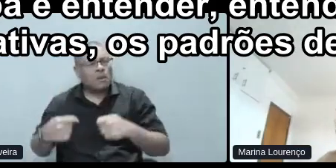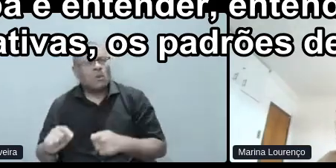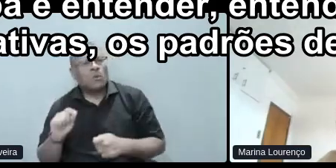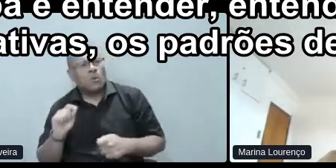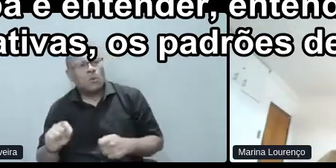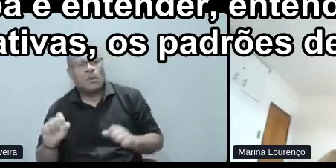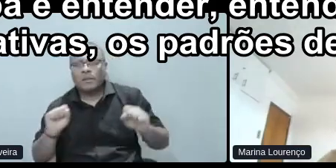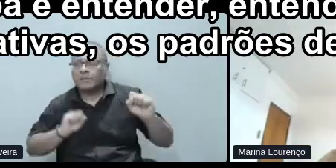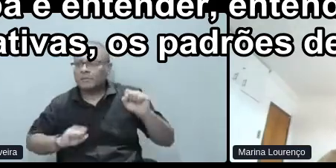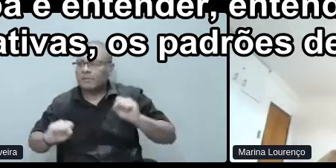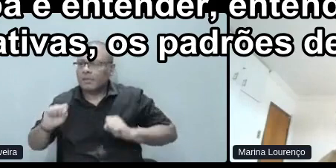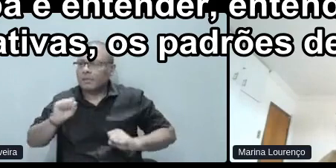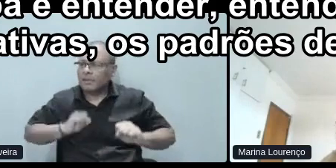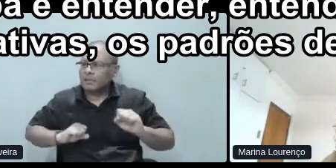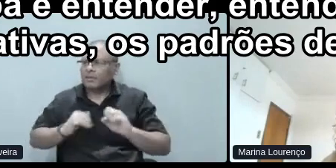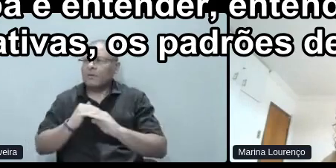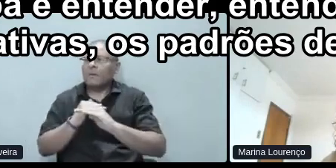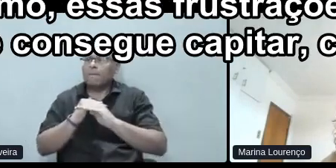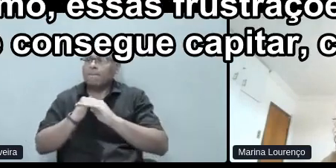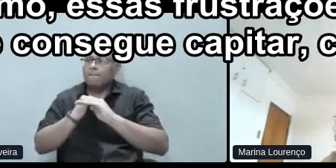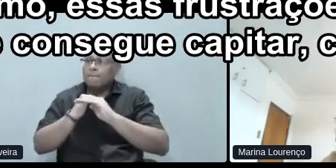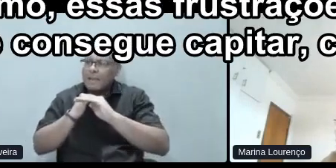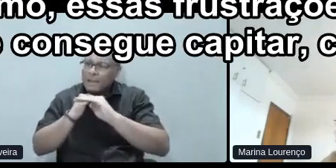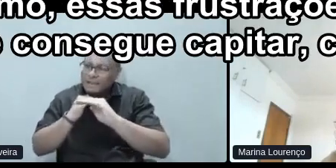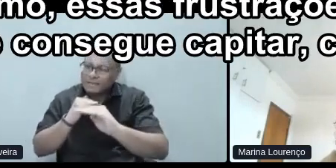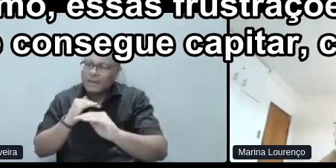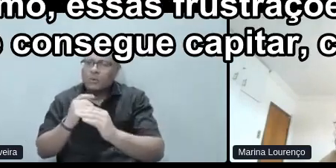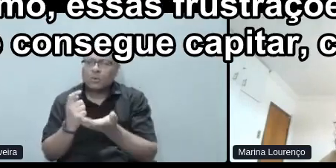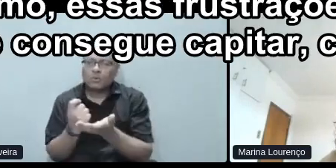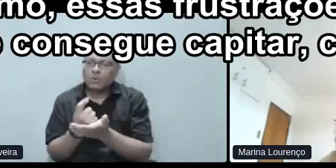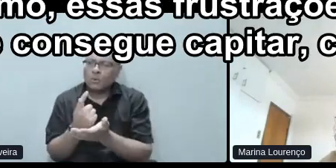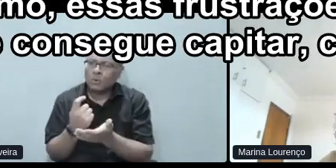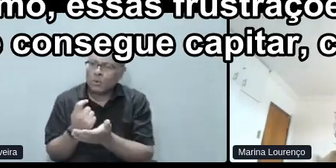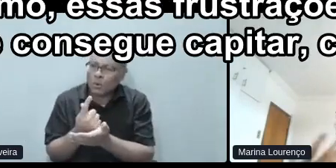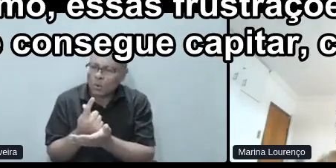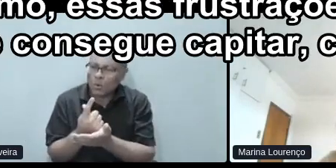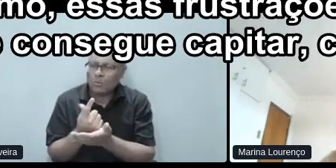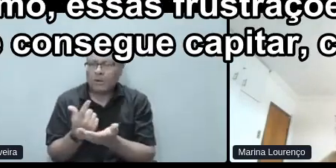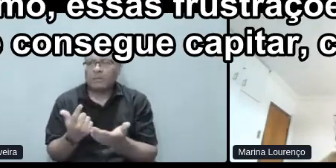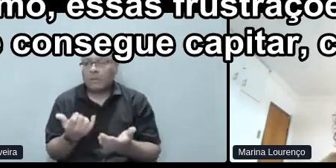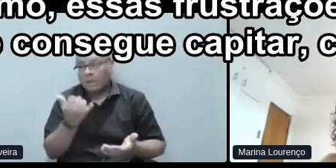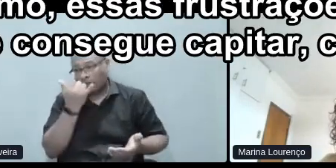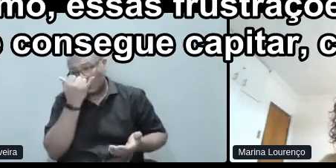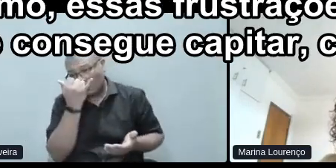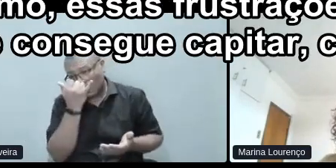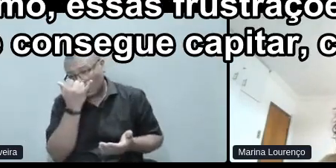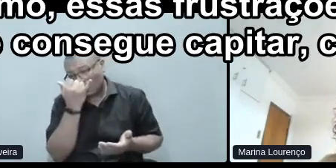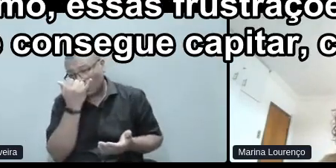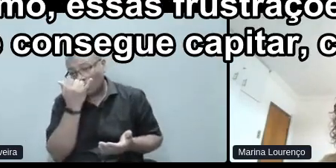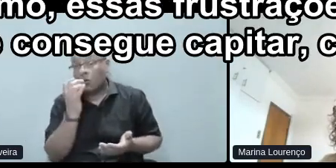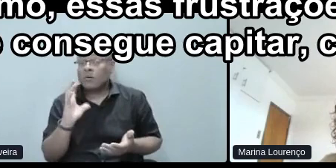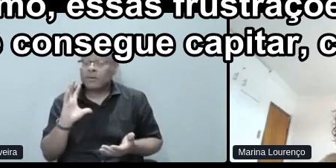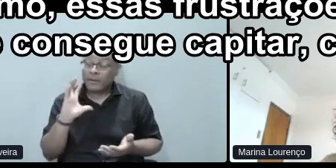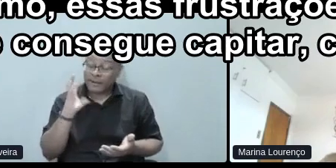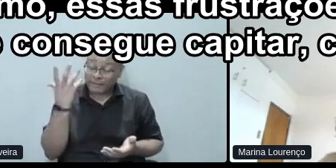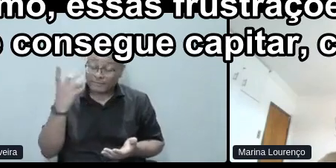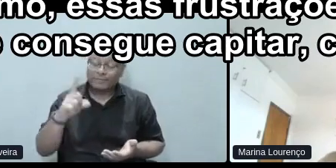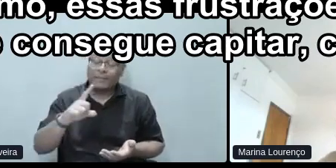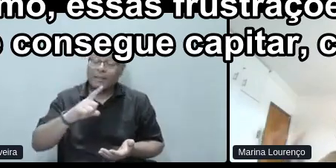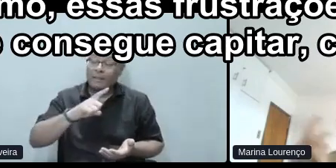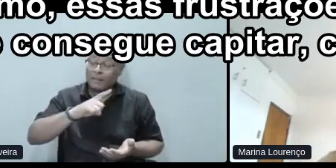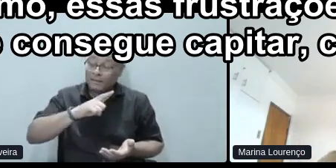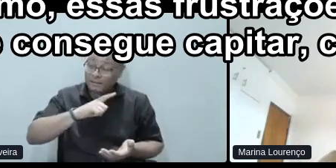as expectativas, os padrões de comportamento, de consumo, essas frustrações que está, que envolve, né,